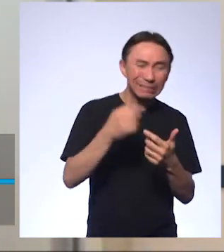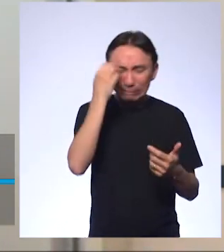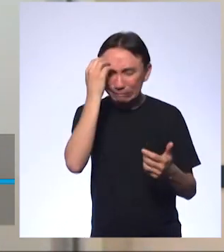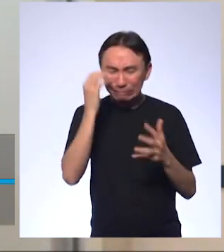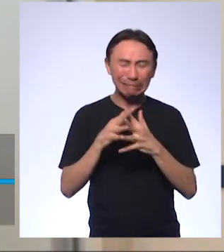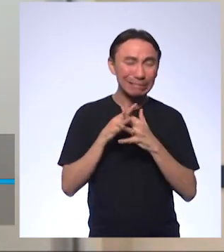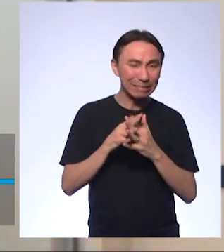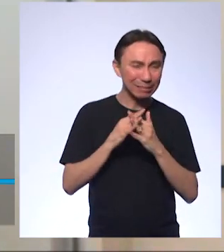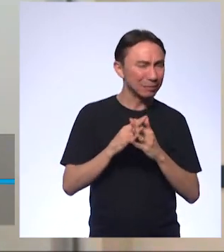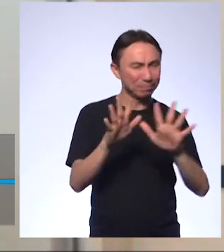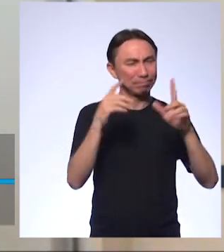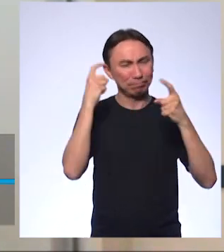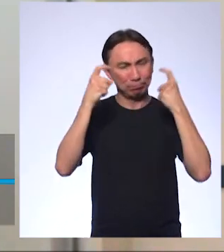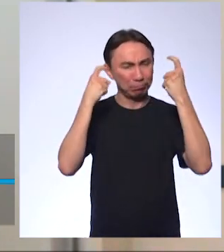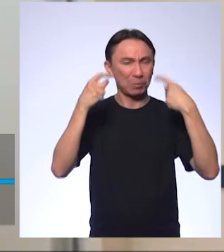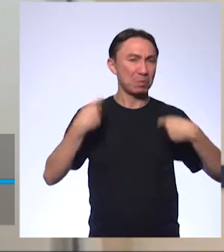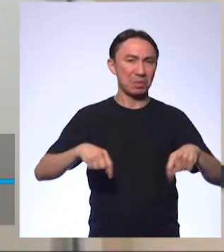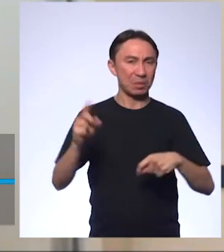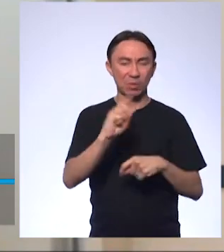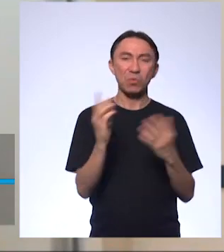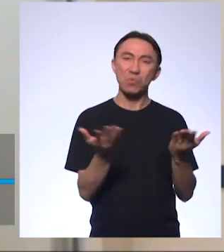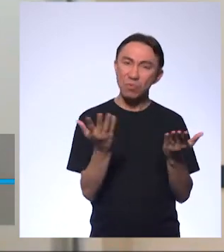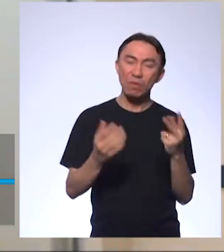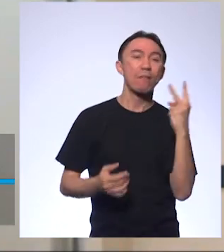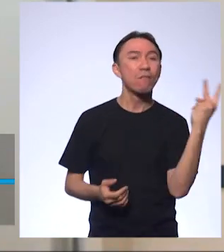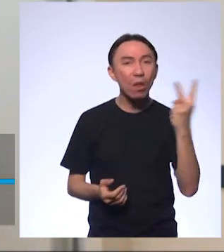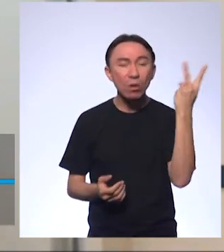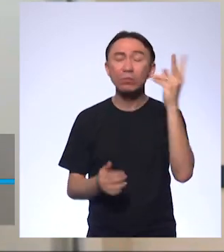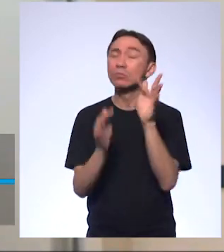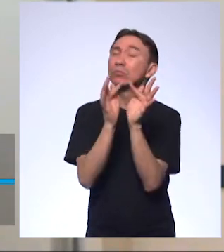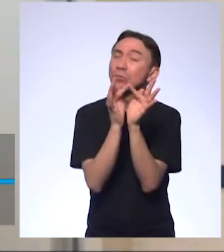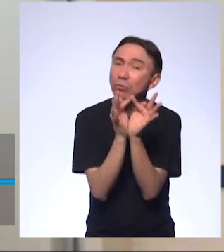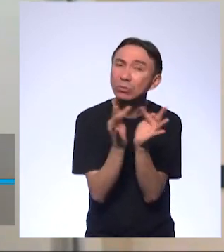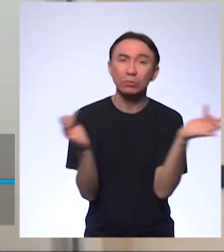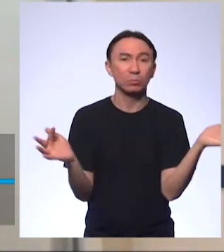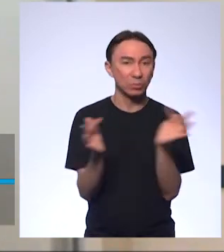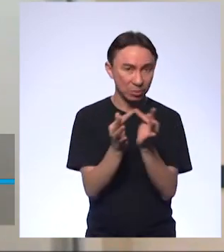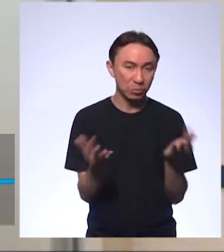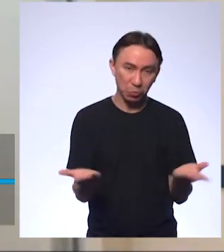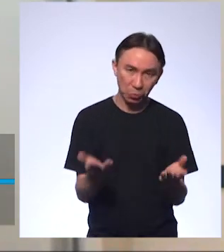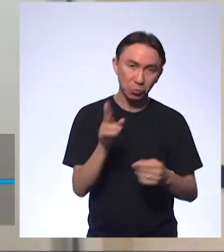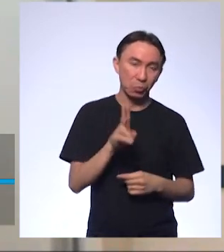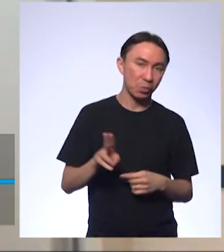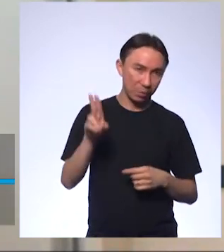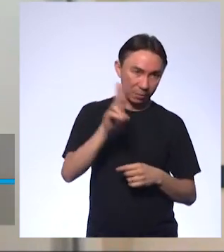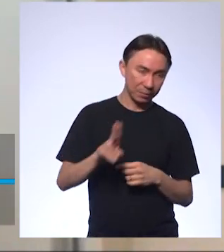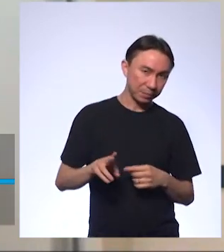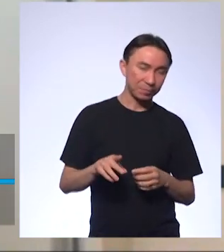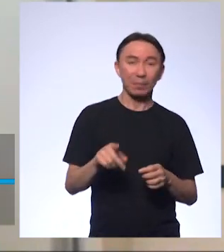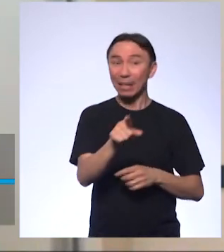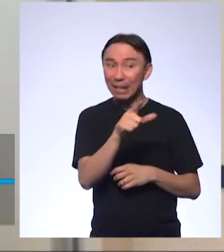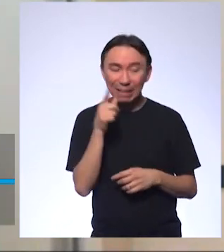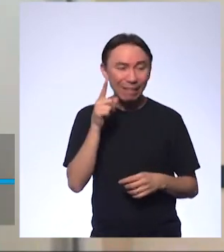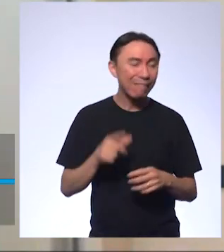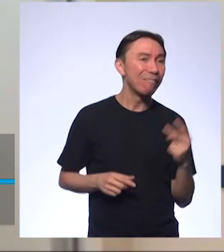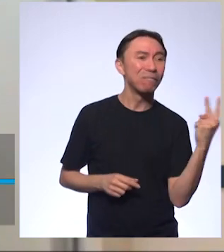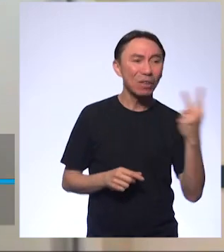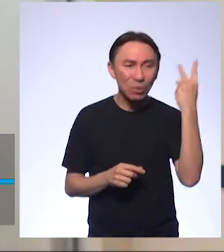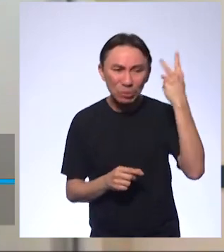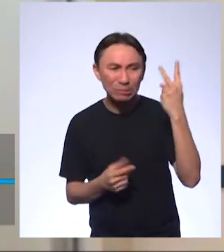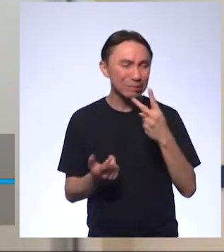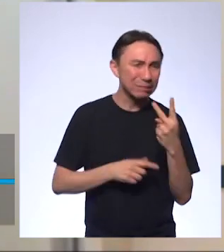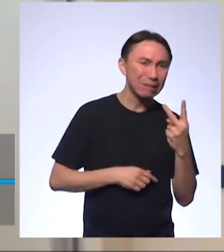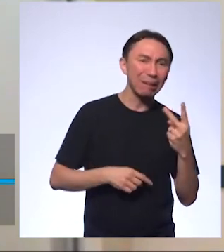bem simples, mas quando os valores não forem inteiros, nós podemos usar a calculadora, não é nenhum